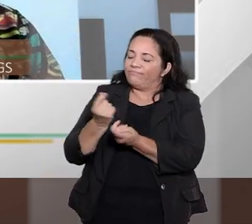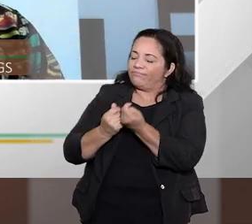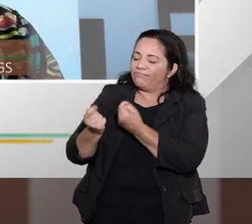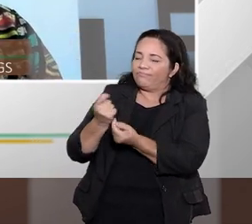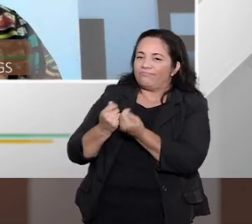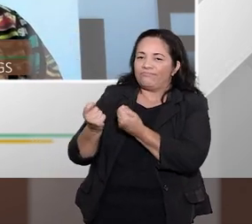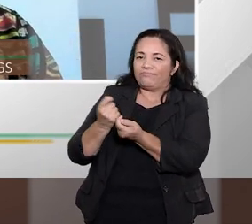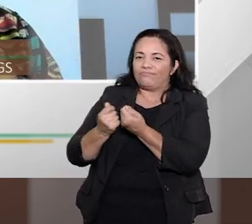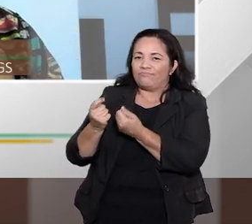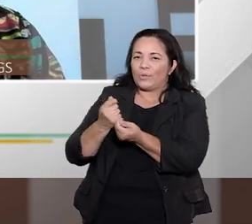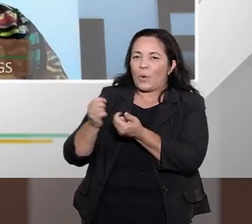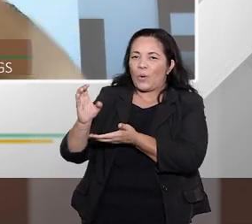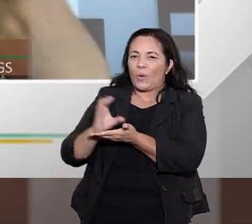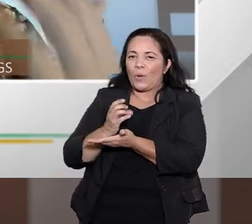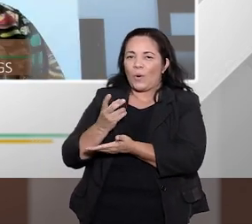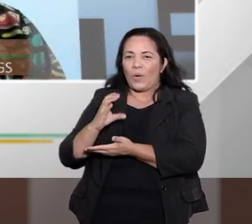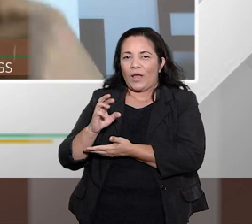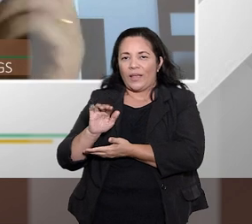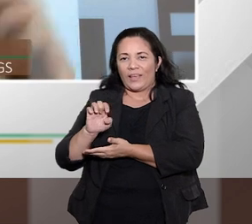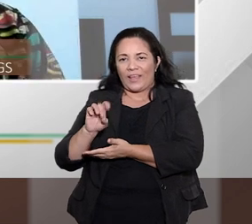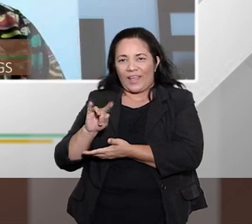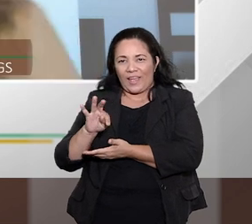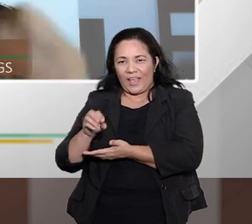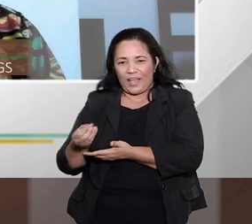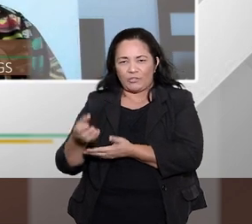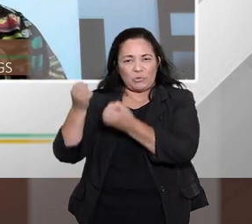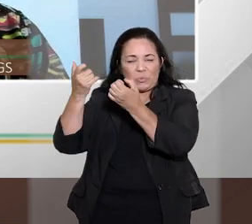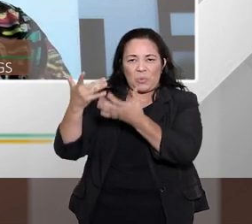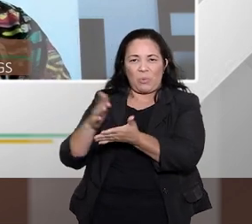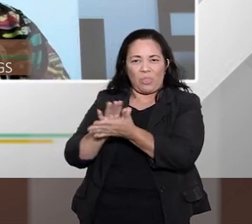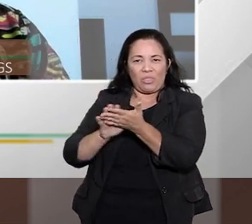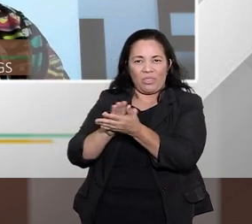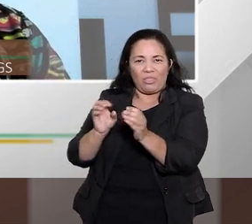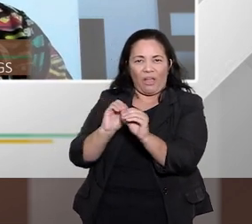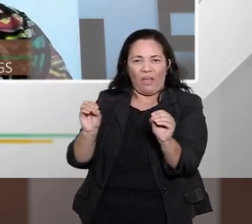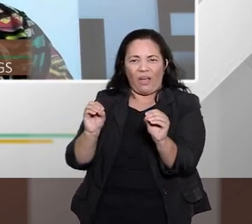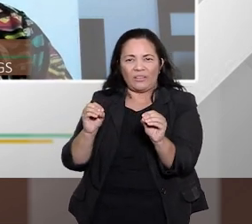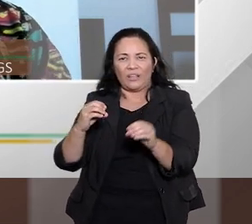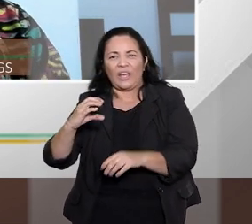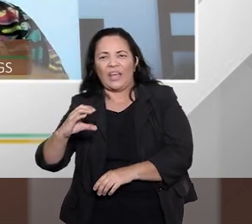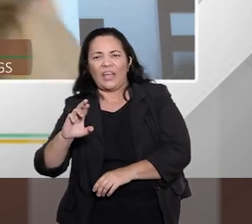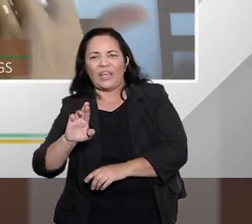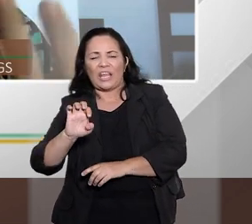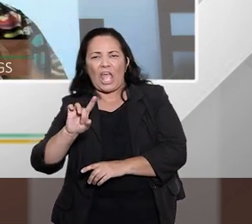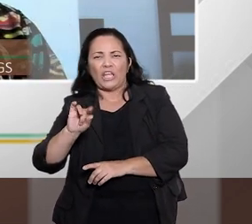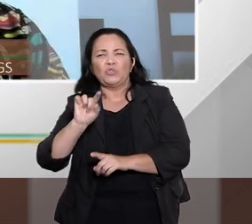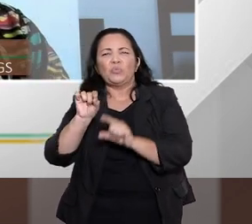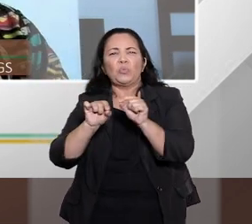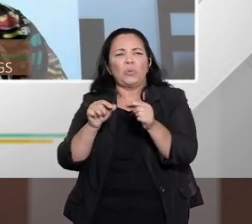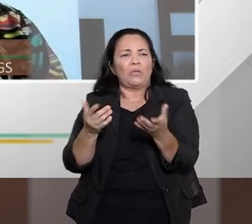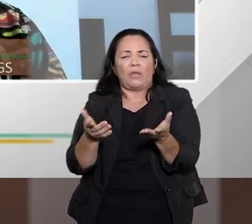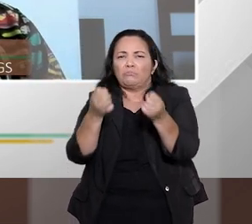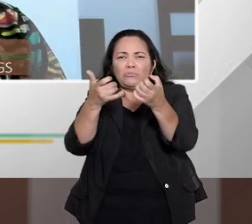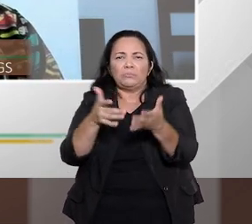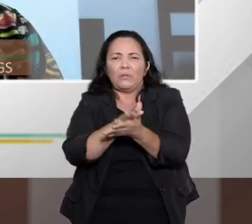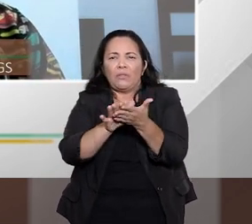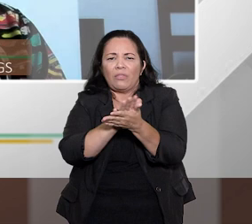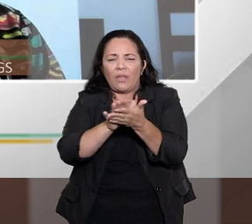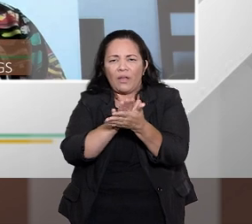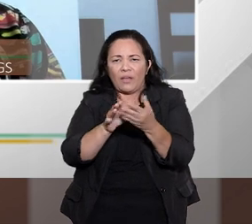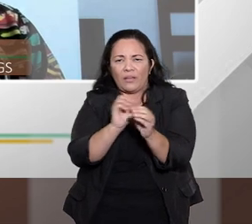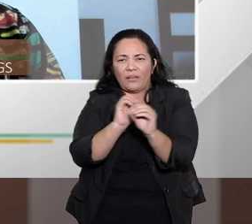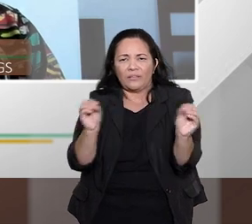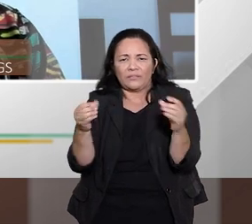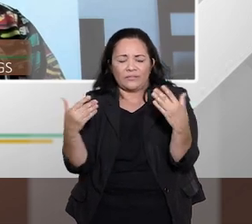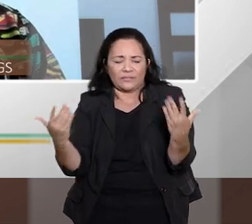o professor Roberto falou também muito bem sobre isso, assédio, não explica direito que é um crédito, nós temos muito telemarketing também com